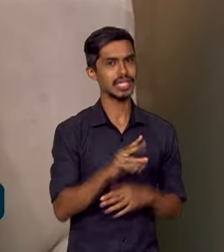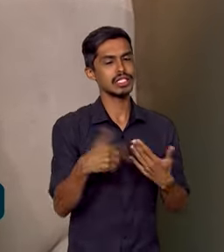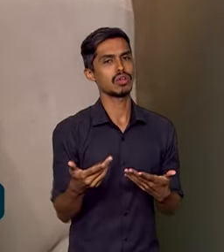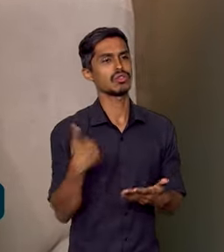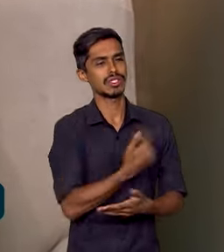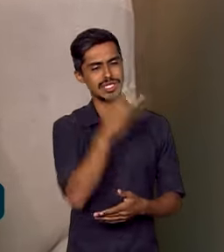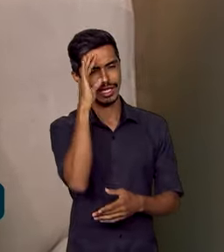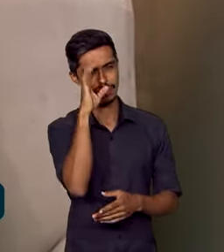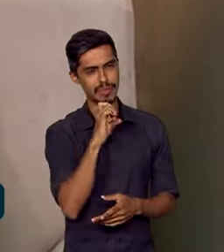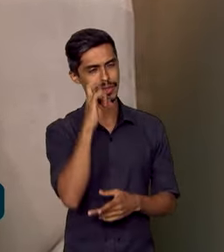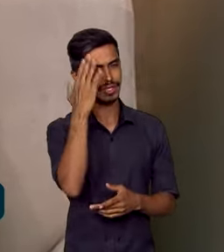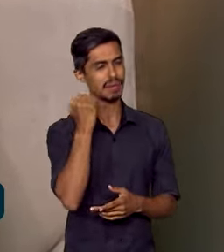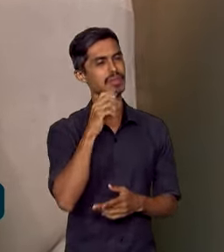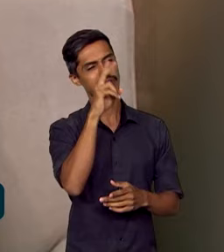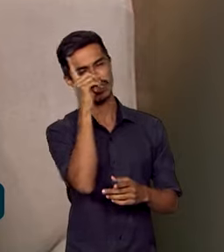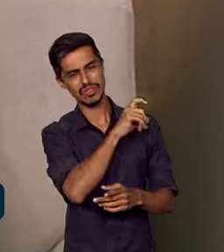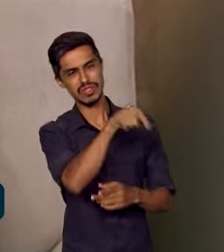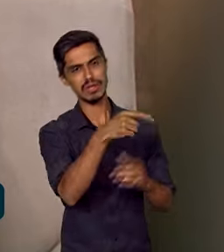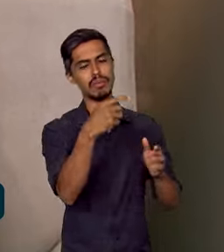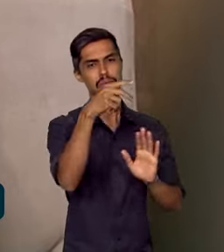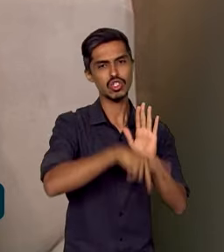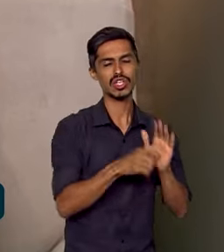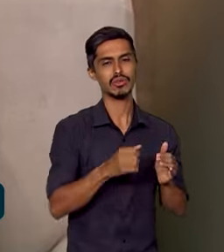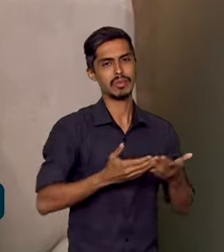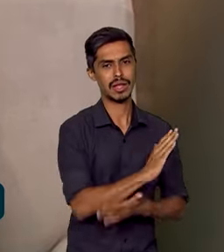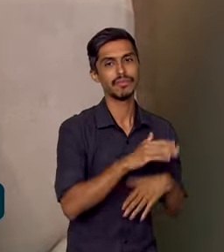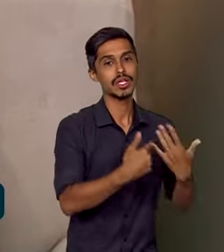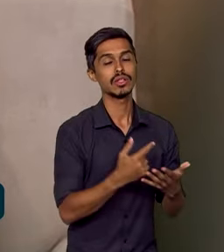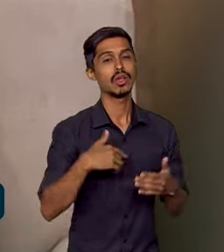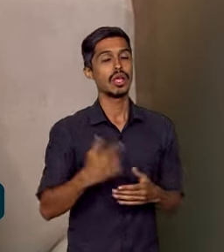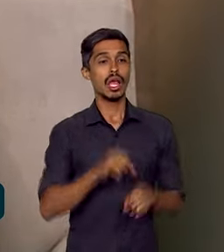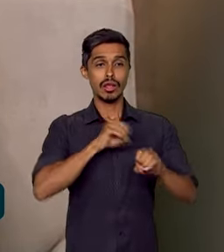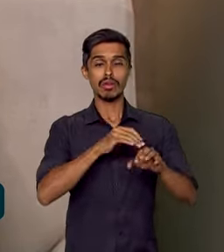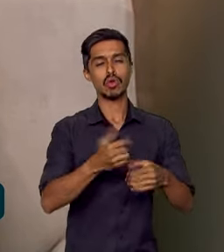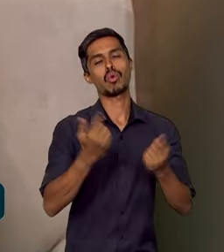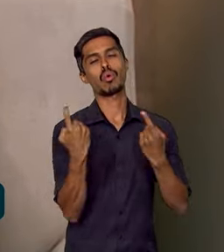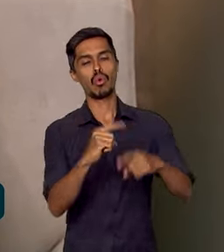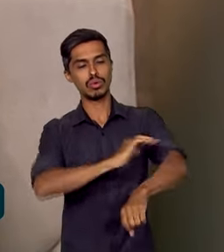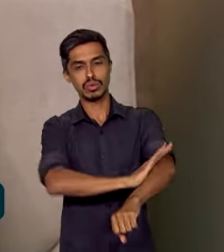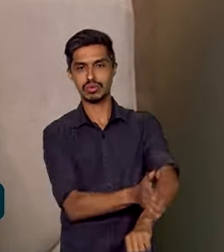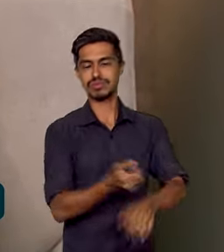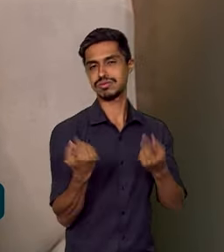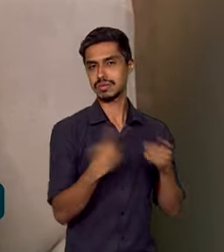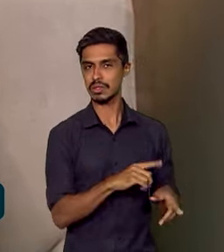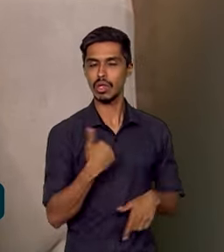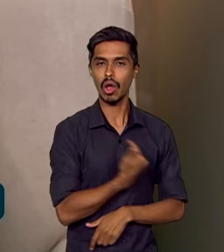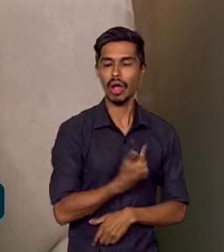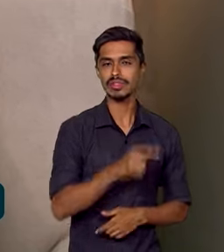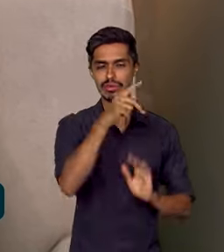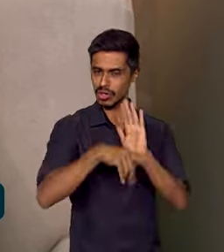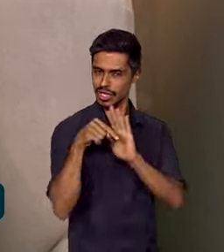desse programa. A gente acredita no potencial da educação antirracista, então, esse programa, ele tem